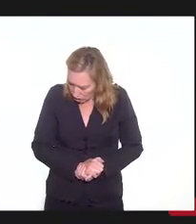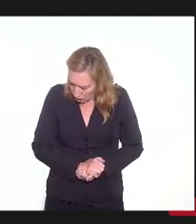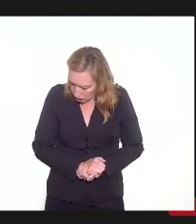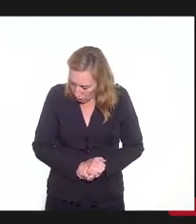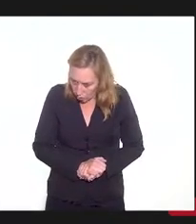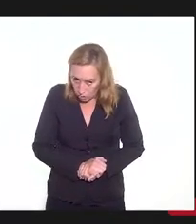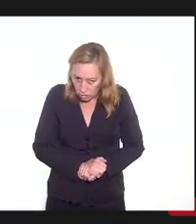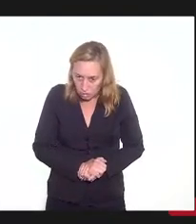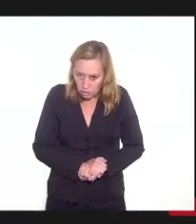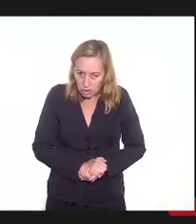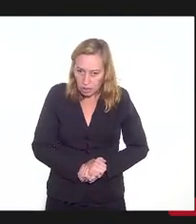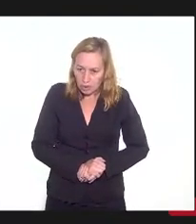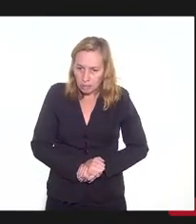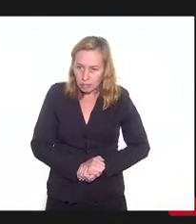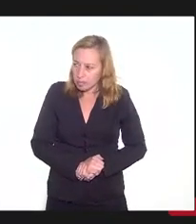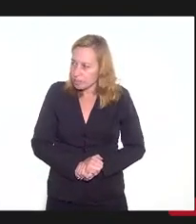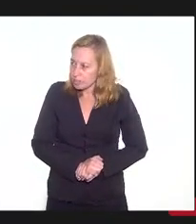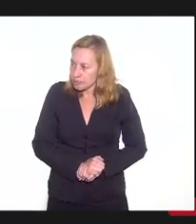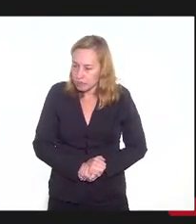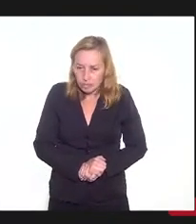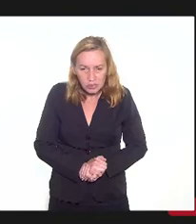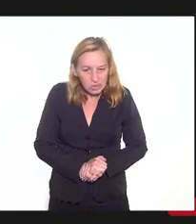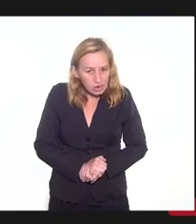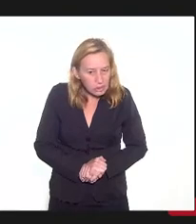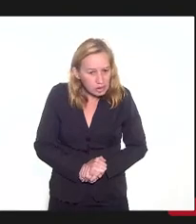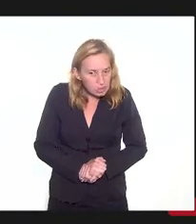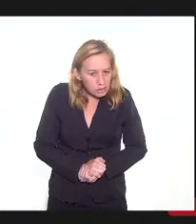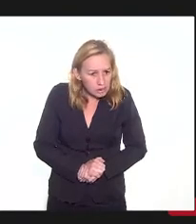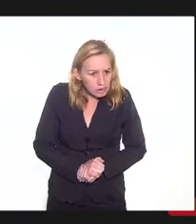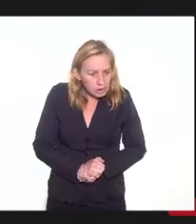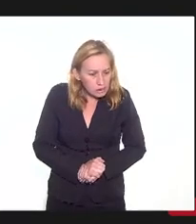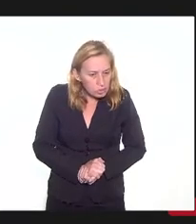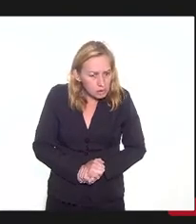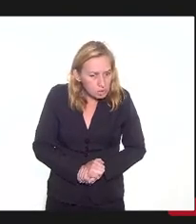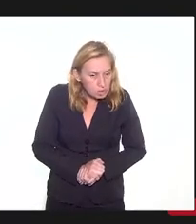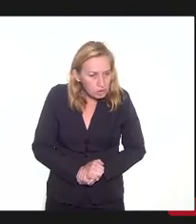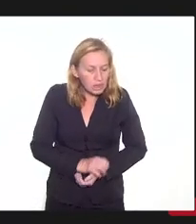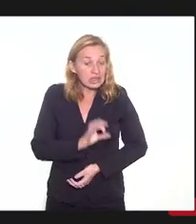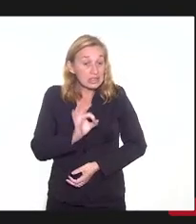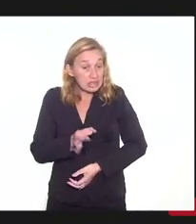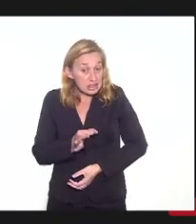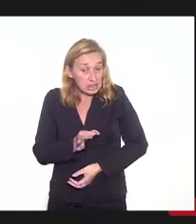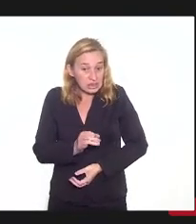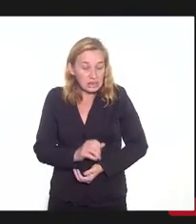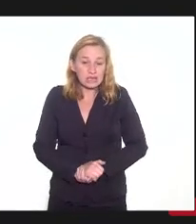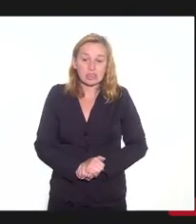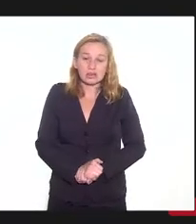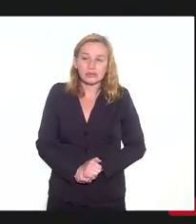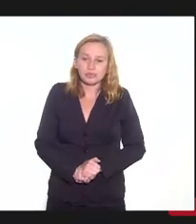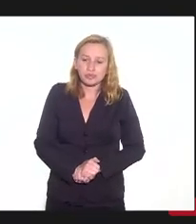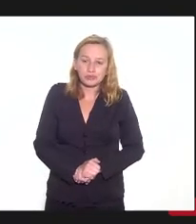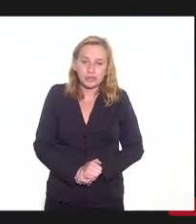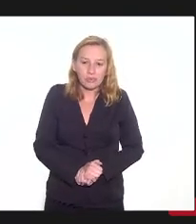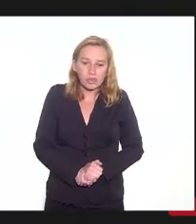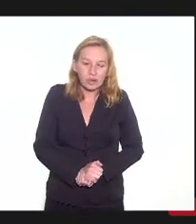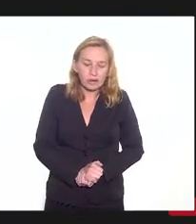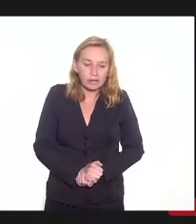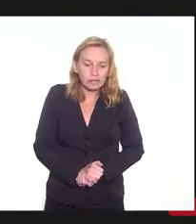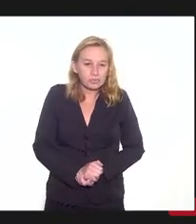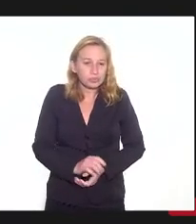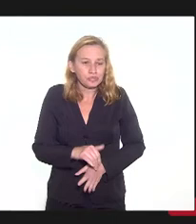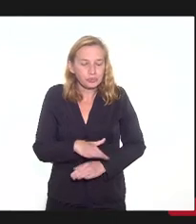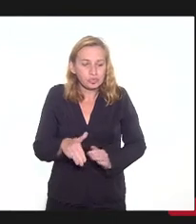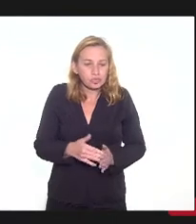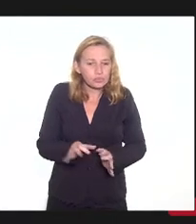legal, tem que ter, além de apoio, uma certa criatividade para dizer que todos os planos